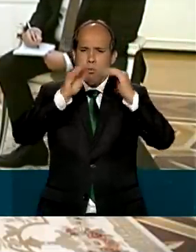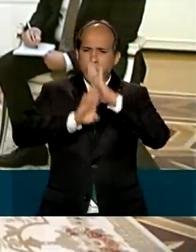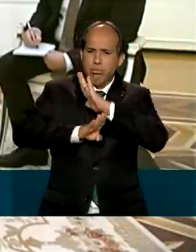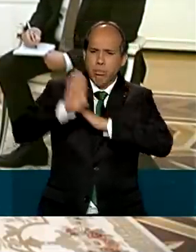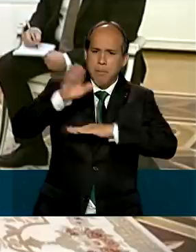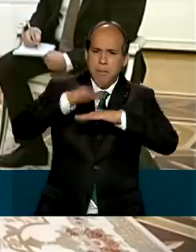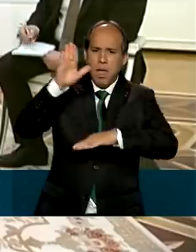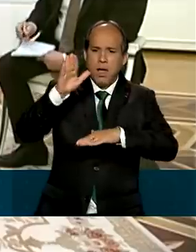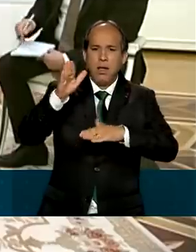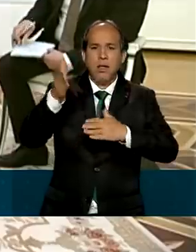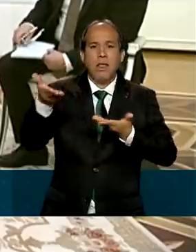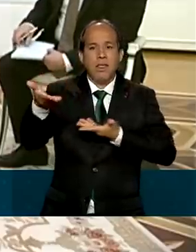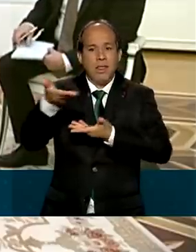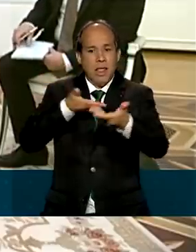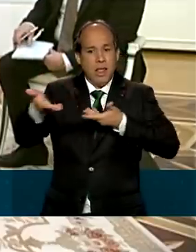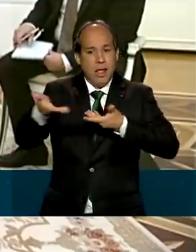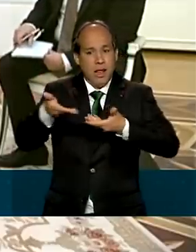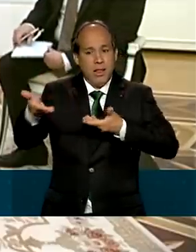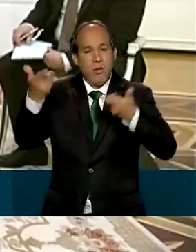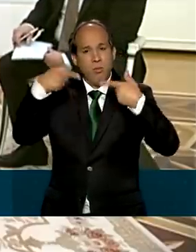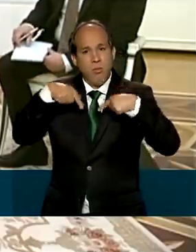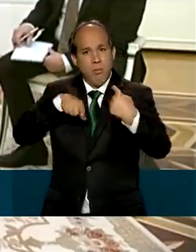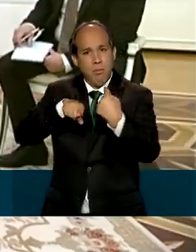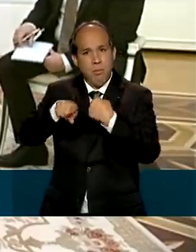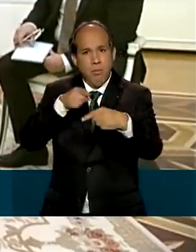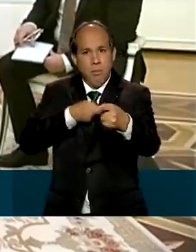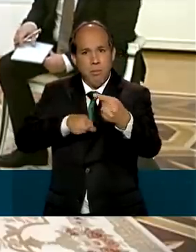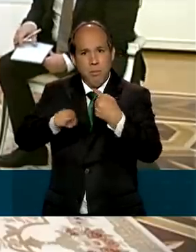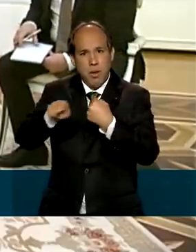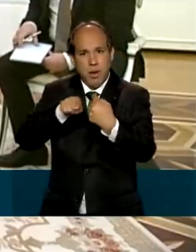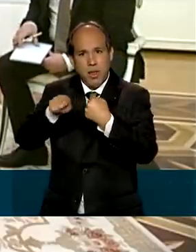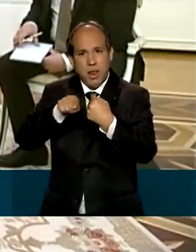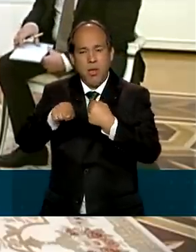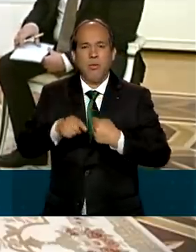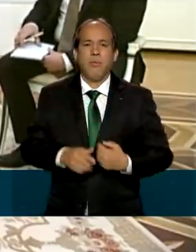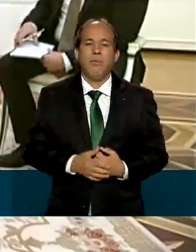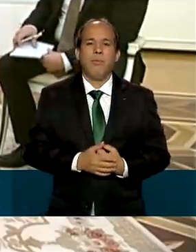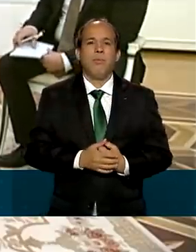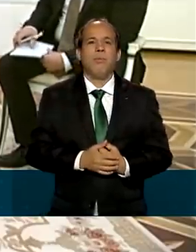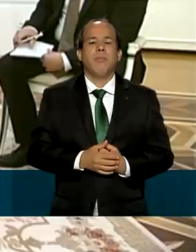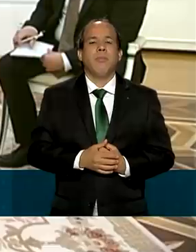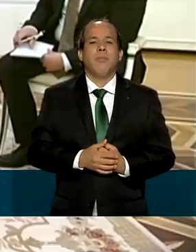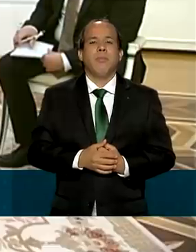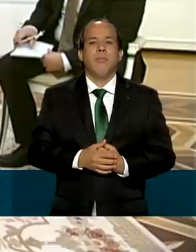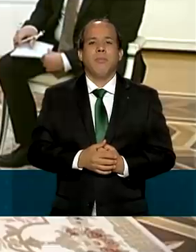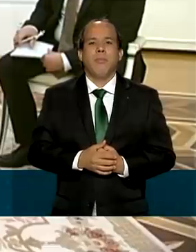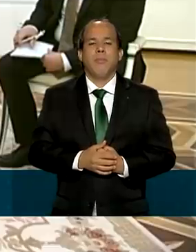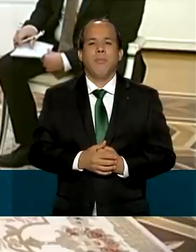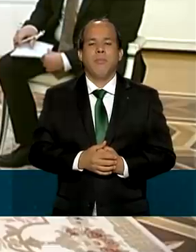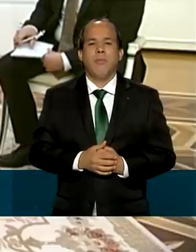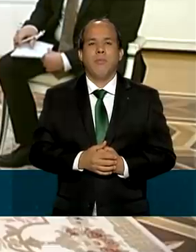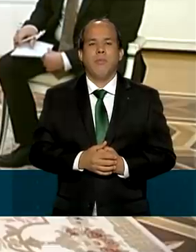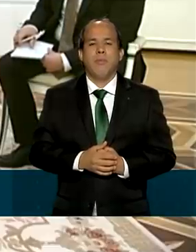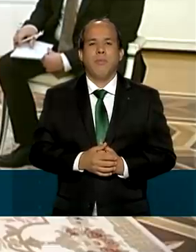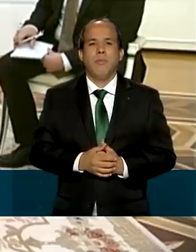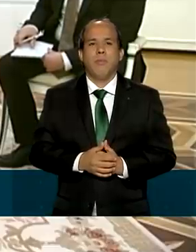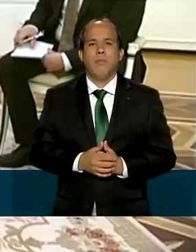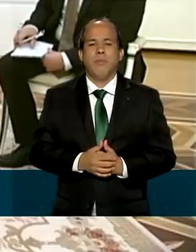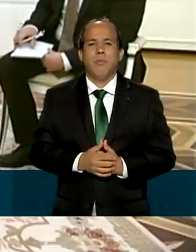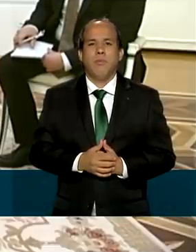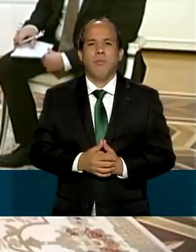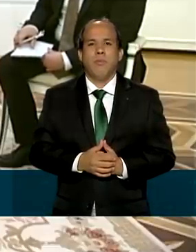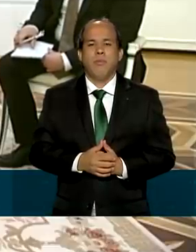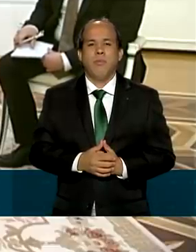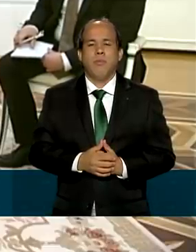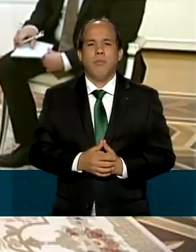bilaterais. E eu acredito que esse meu visito na Rússia é um signo para o mundo mundo, que nossos dois-semos